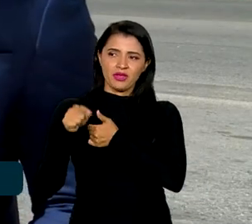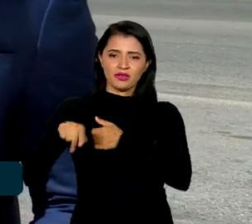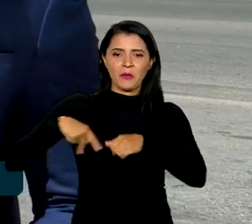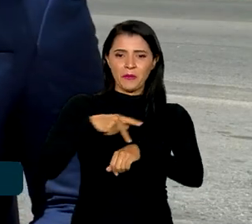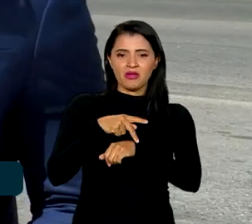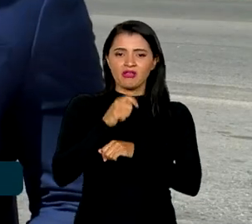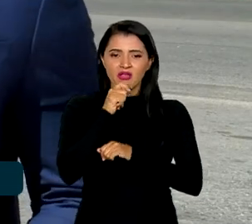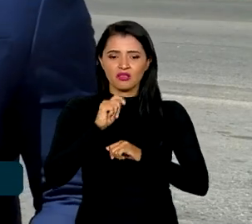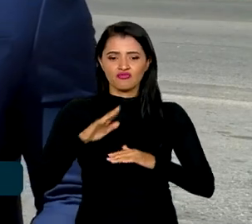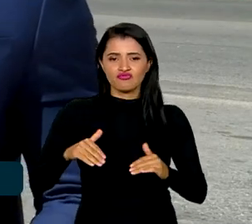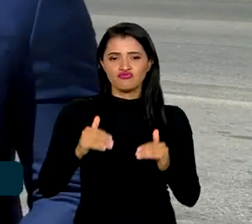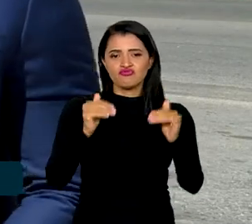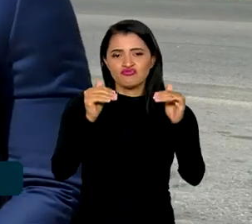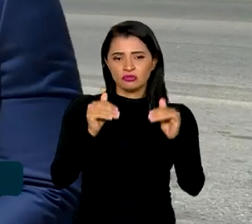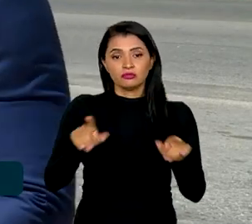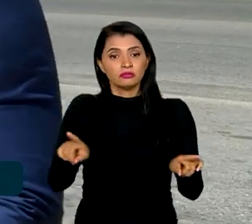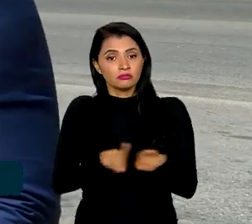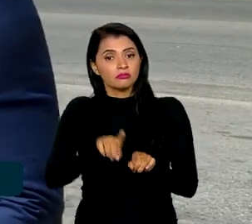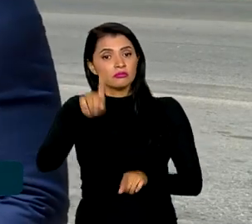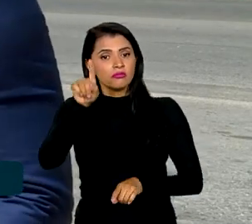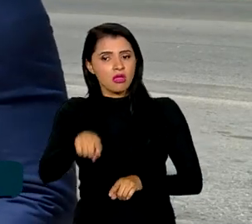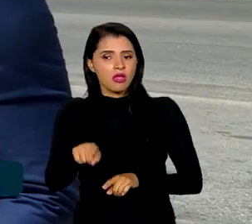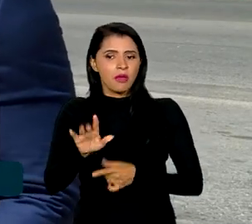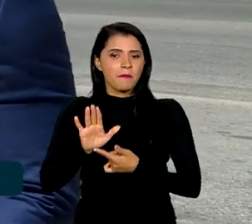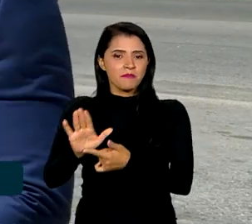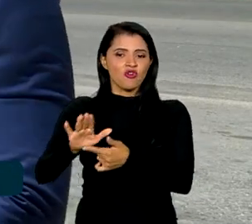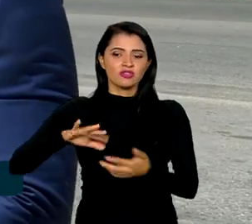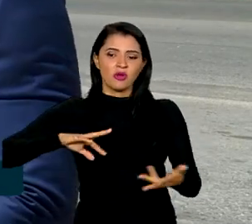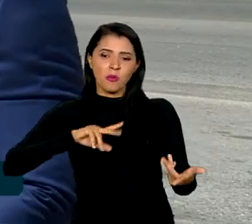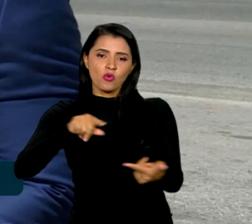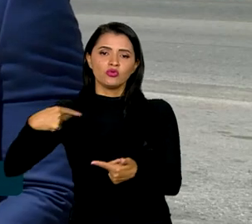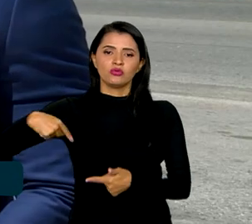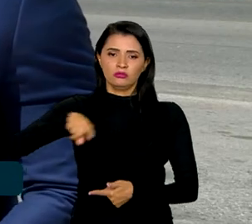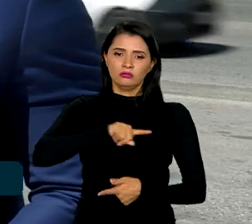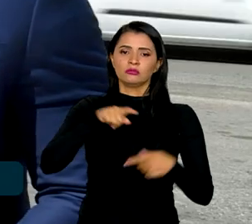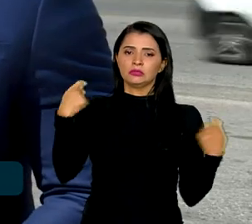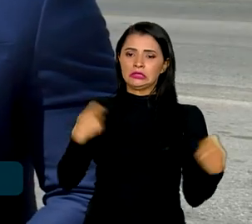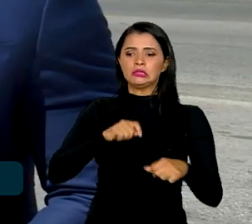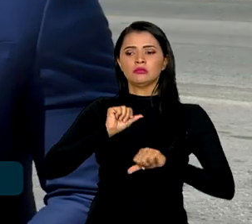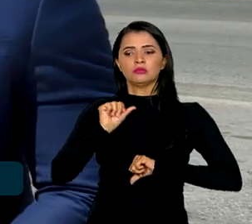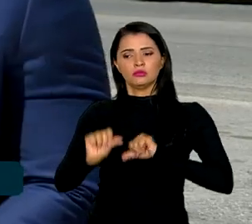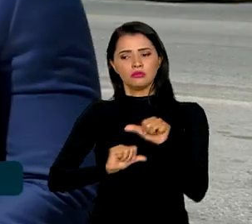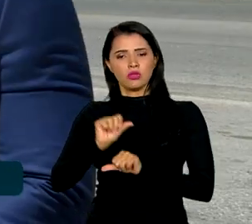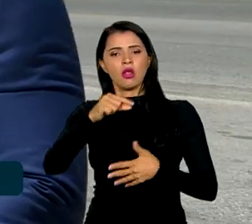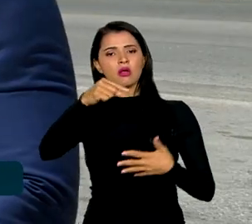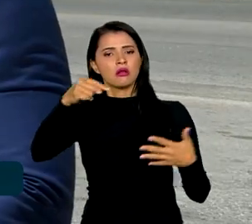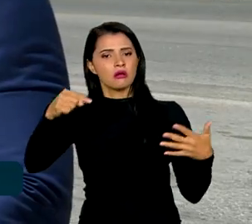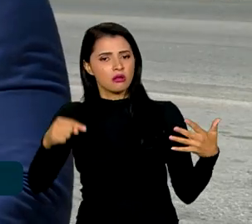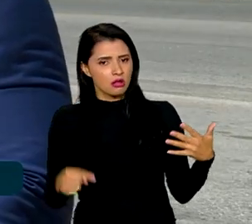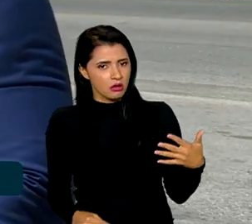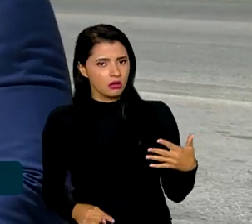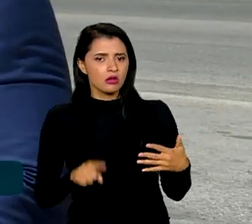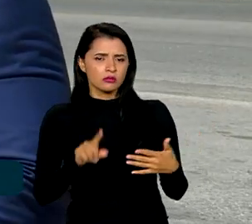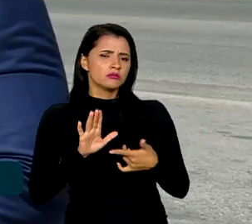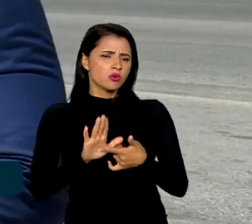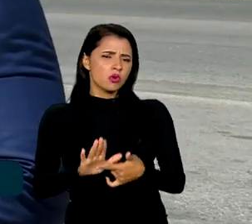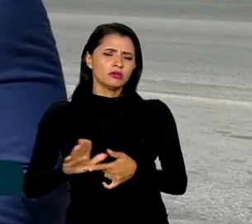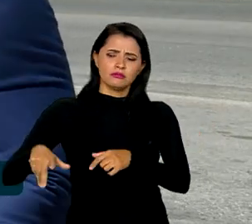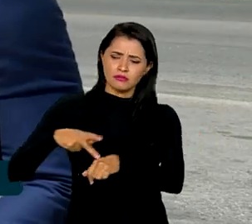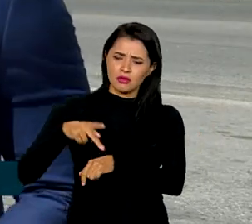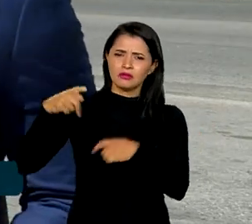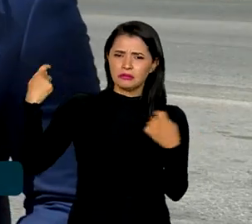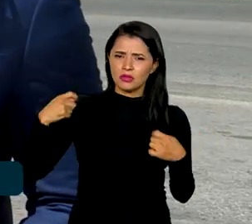desenvolvimento. É também um aceno para o mundo sobre a necessidade de algumas mudanças. Uma indicação de que esses países